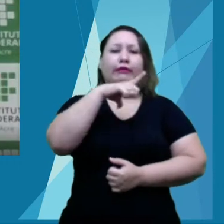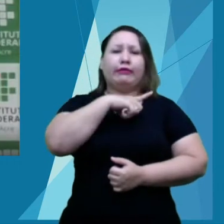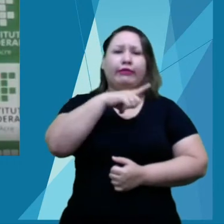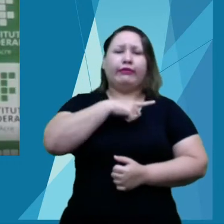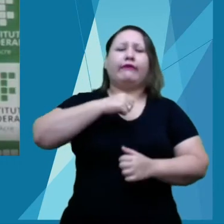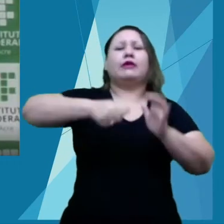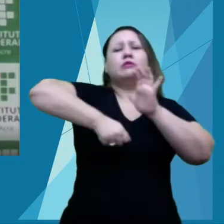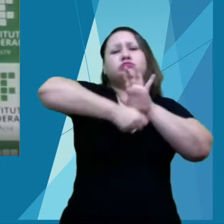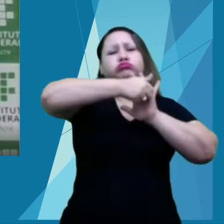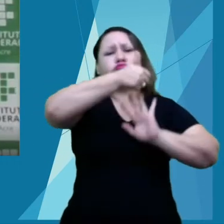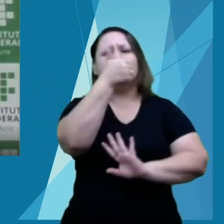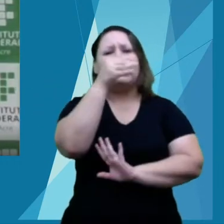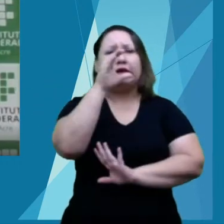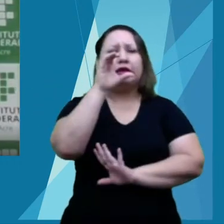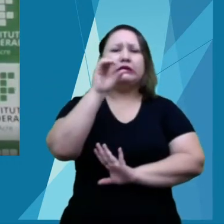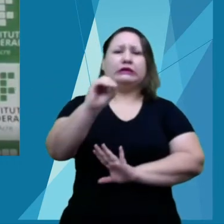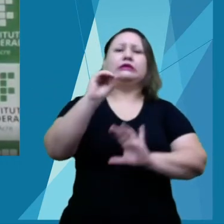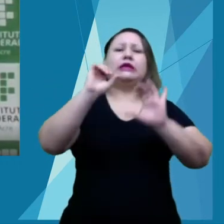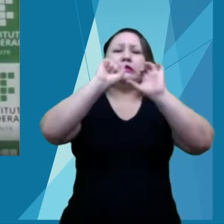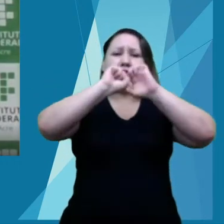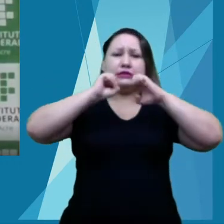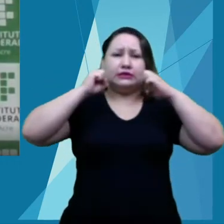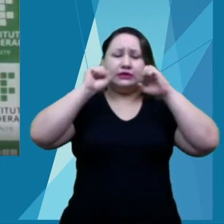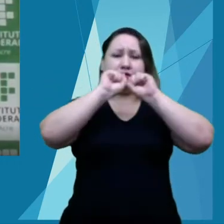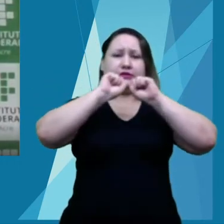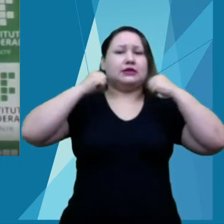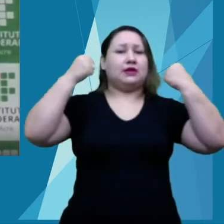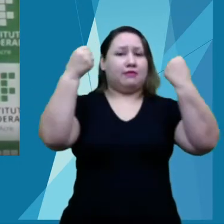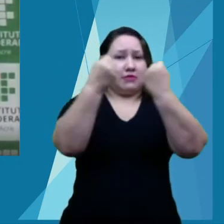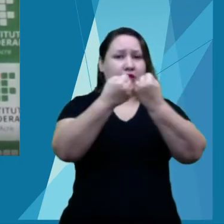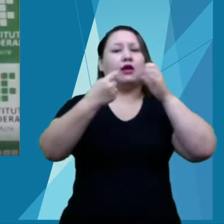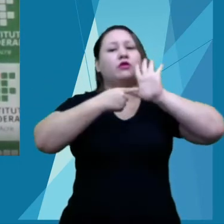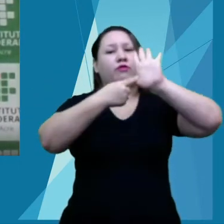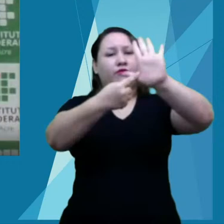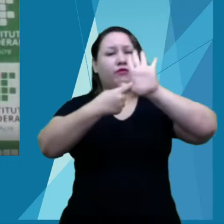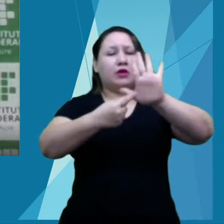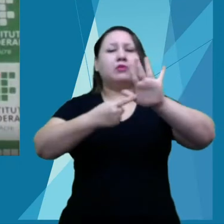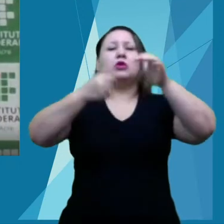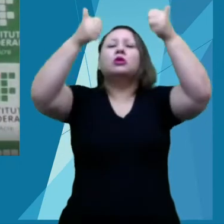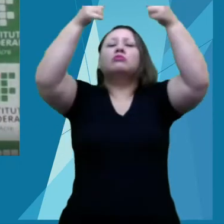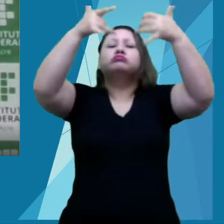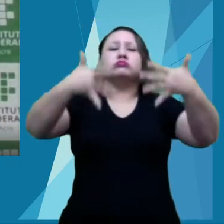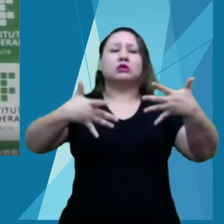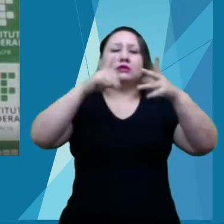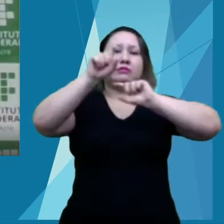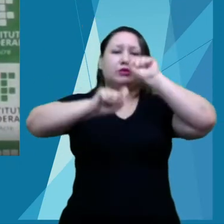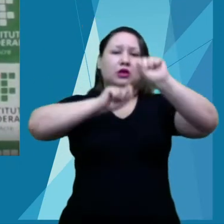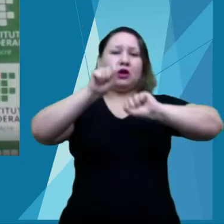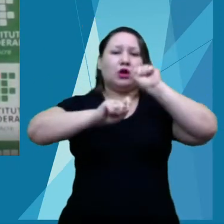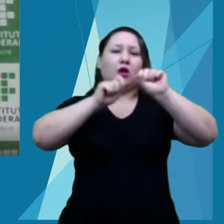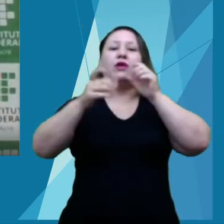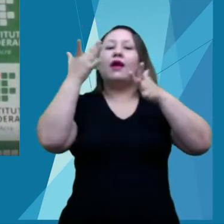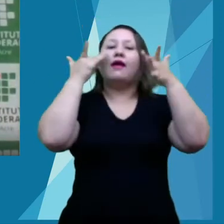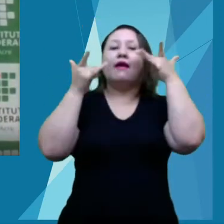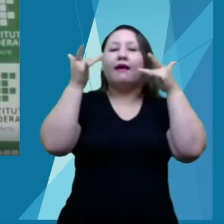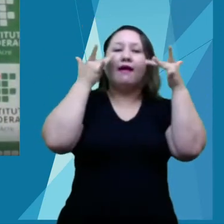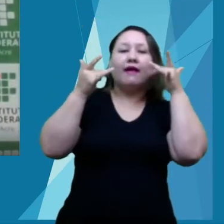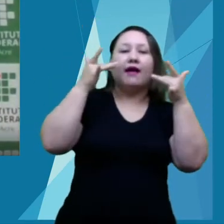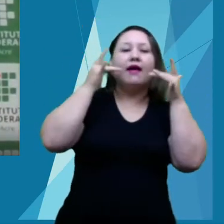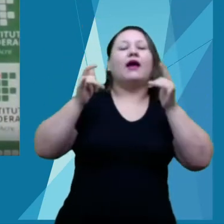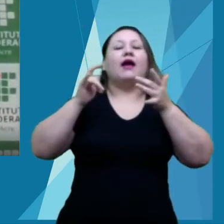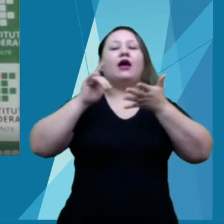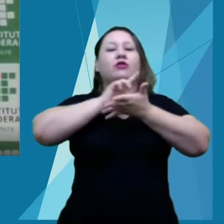de Iniciação Científica, a sétima Mostra de Arte e Cultura, o sexto Seminário de Pós-Graduação,